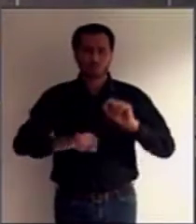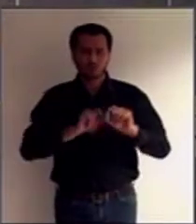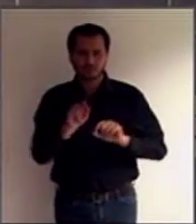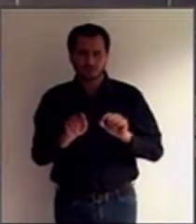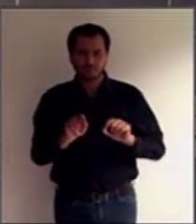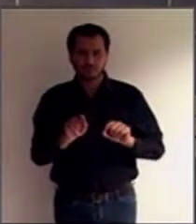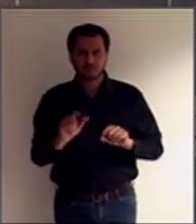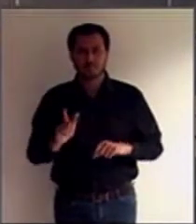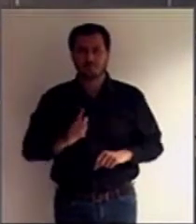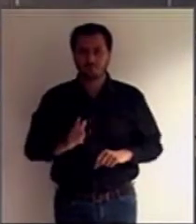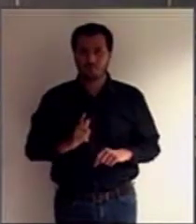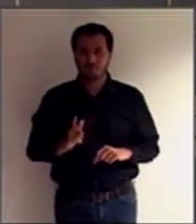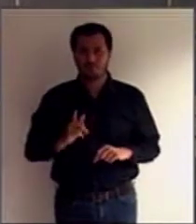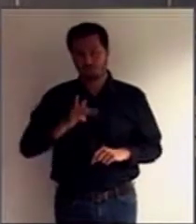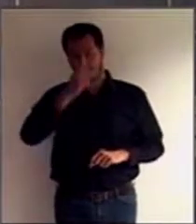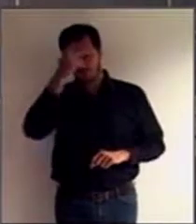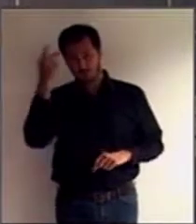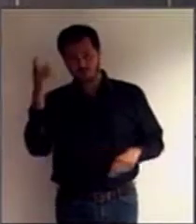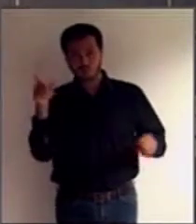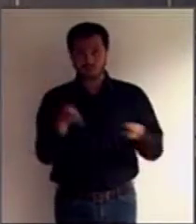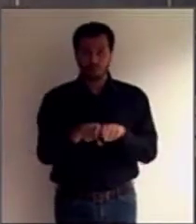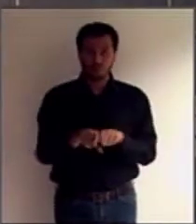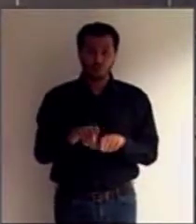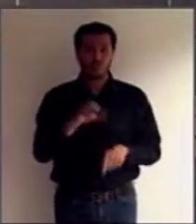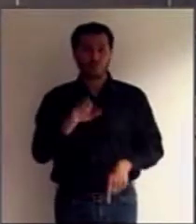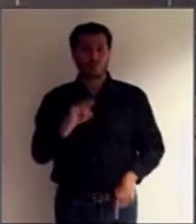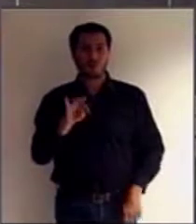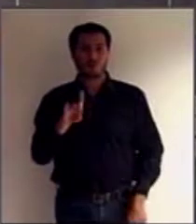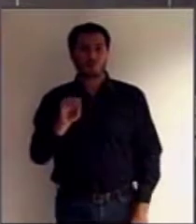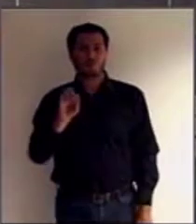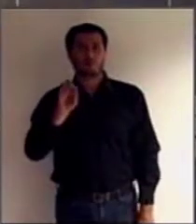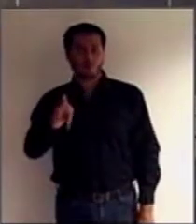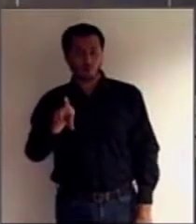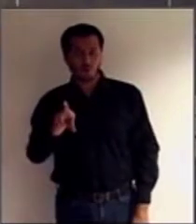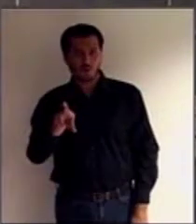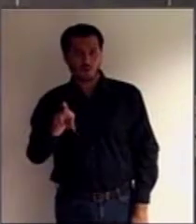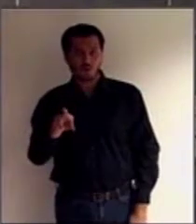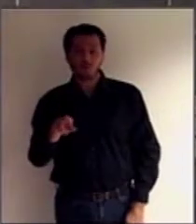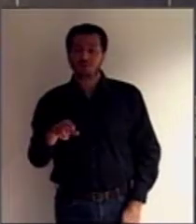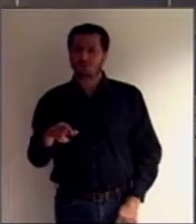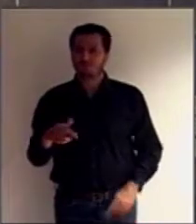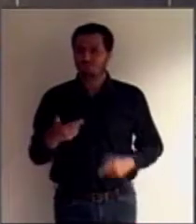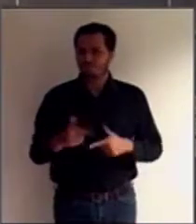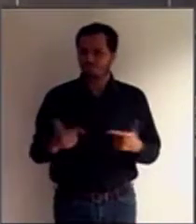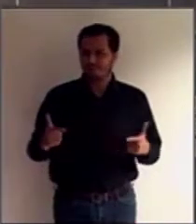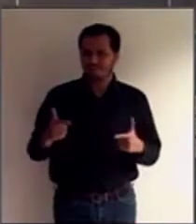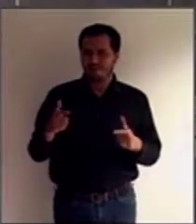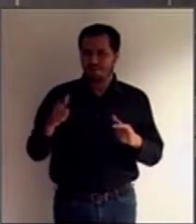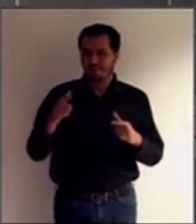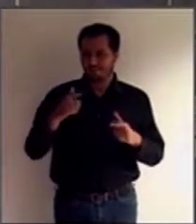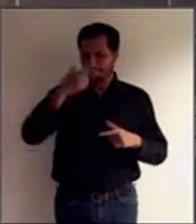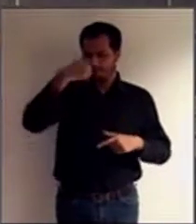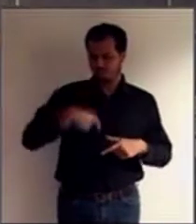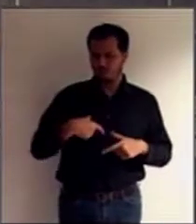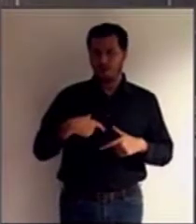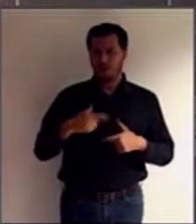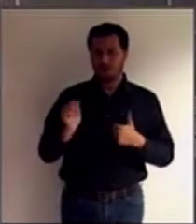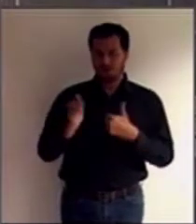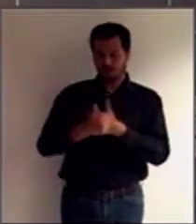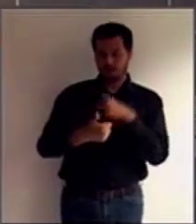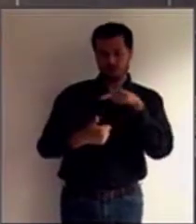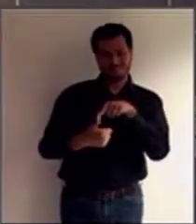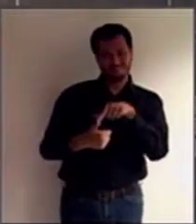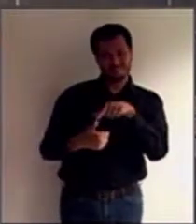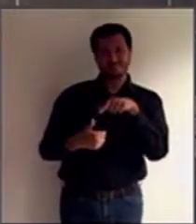o curador, ele seja uma pessoa isenta de conflito de interesses e de influência